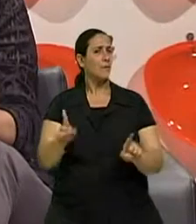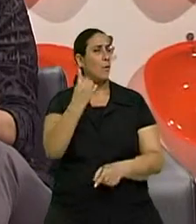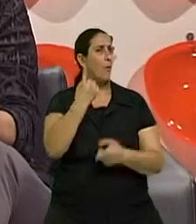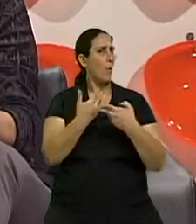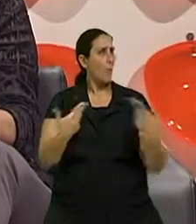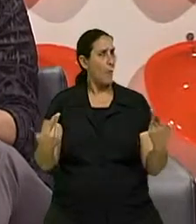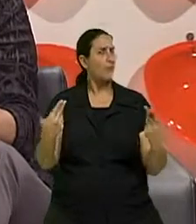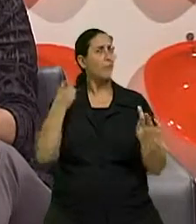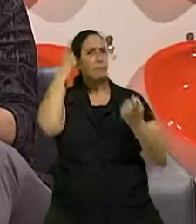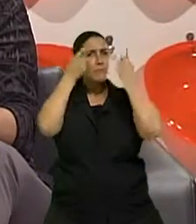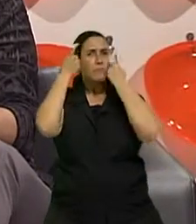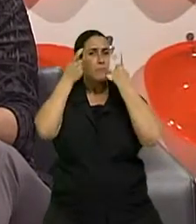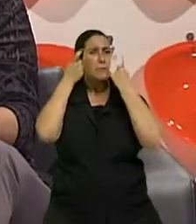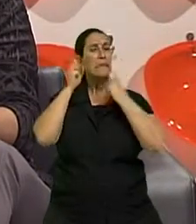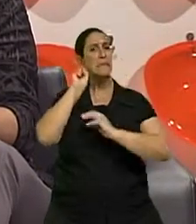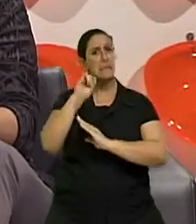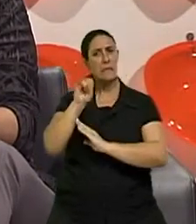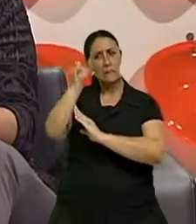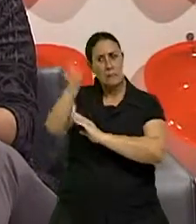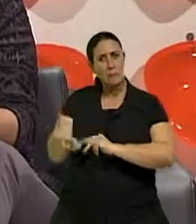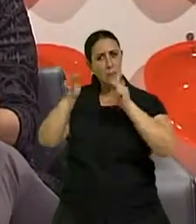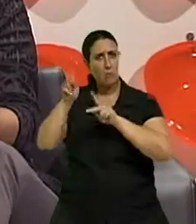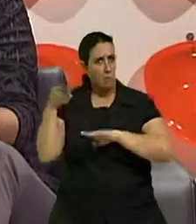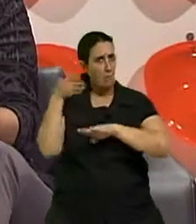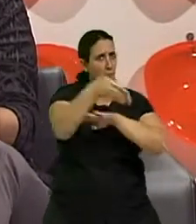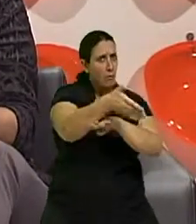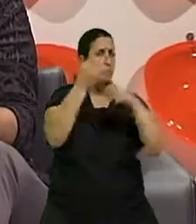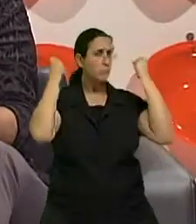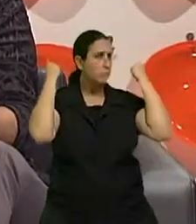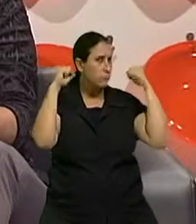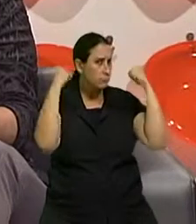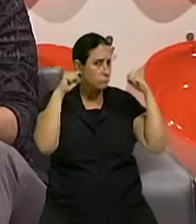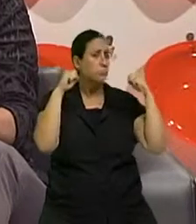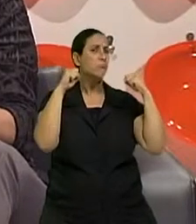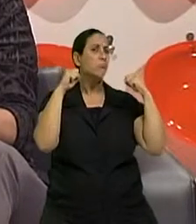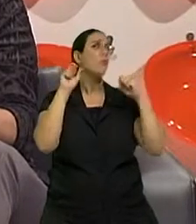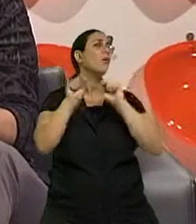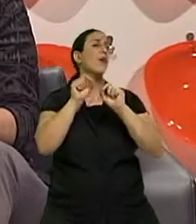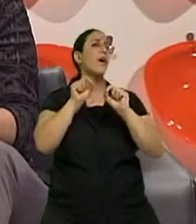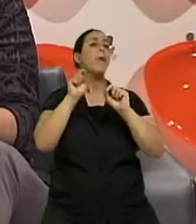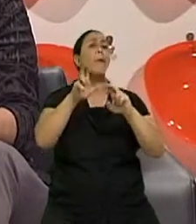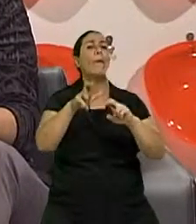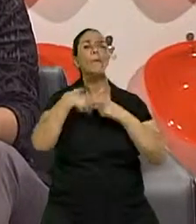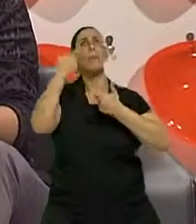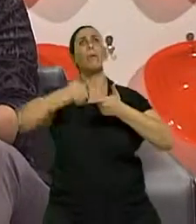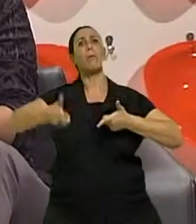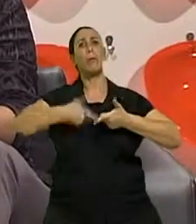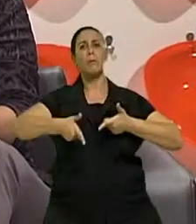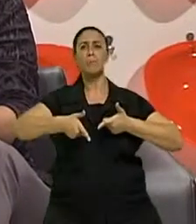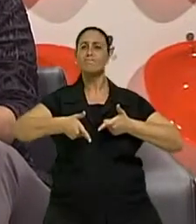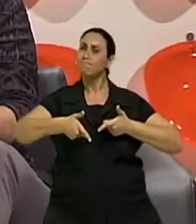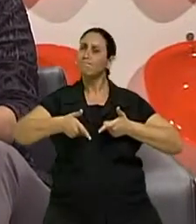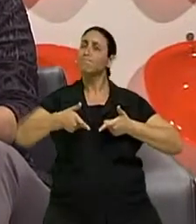É quando a busca do exercício físico acontece, quando já existe o problema. Para falar sobre este assunto, eu